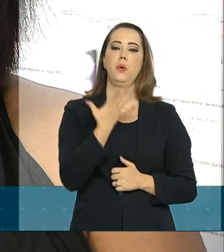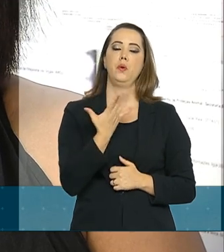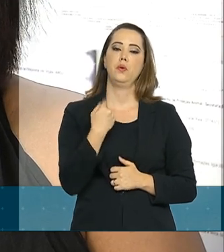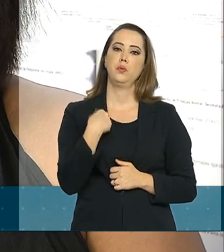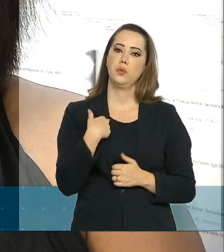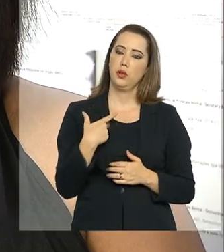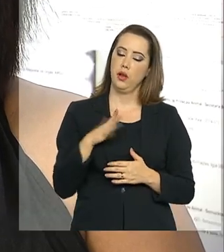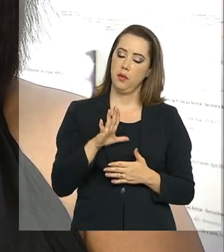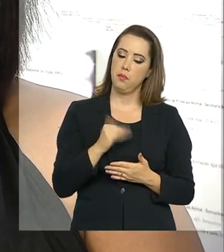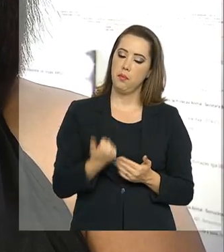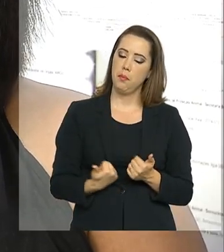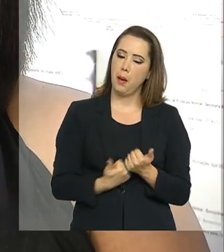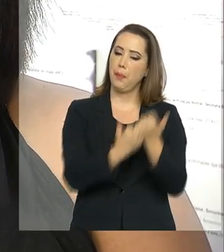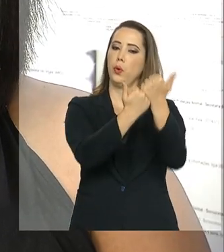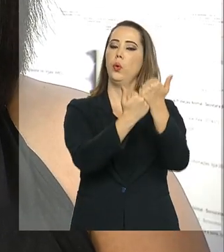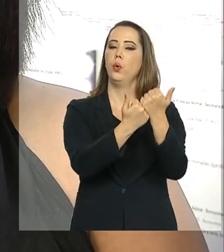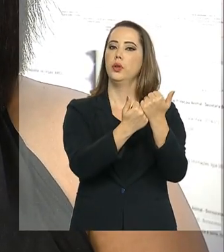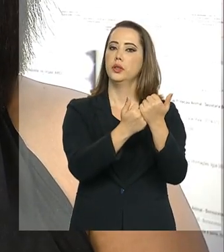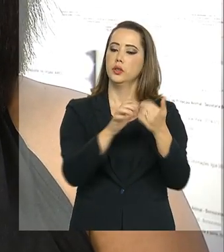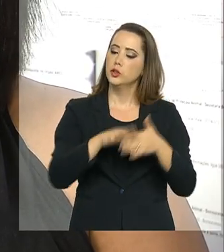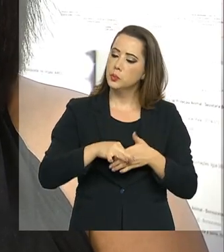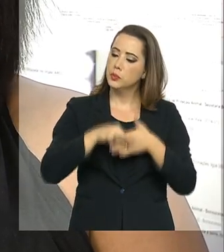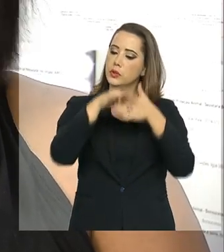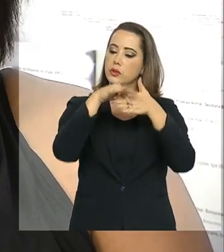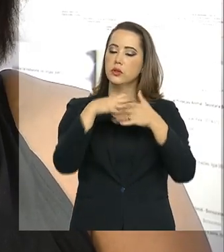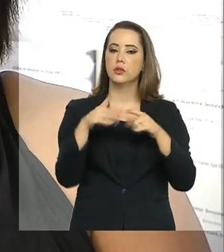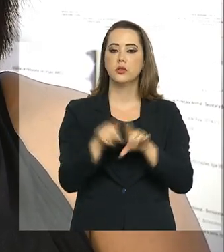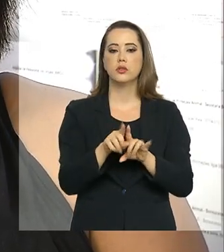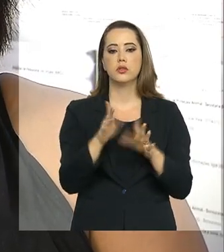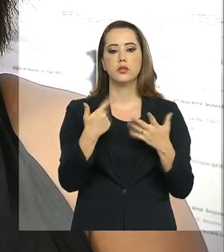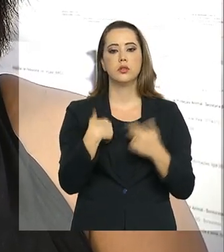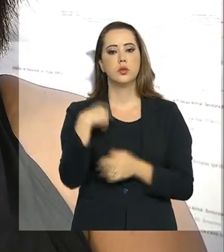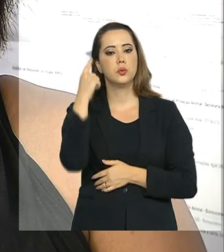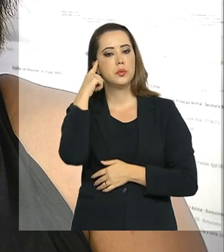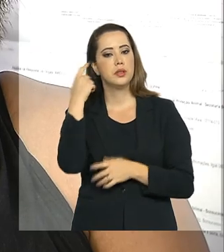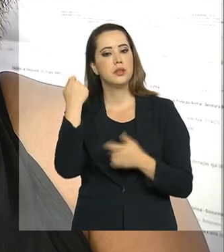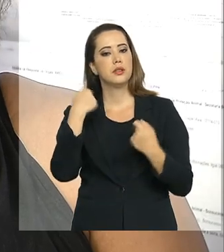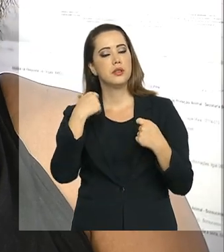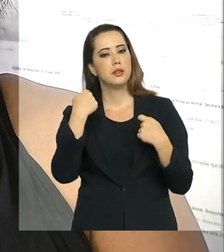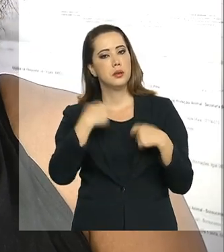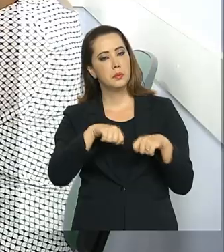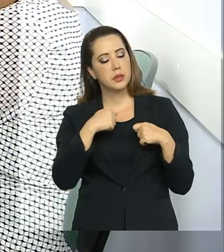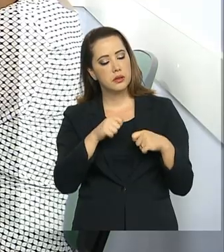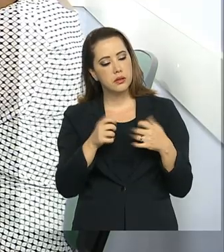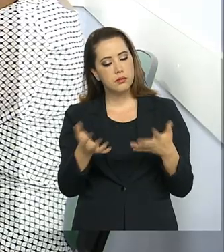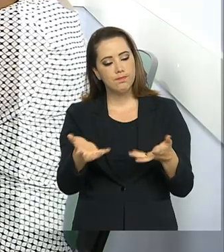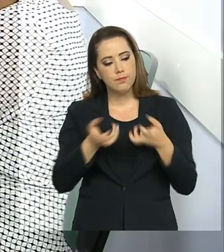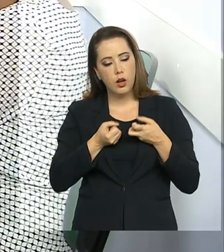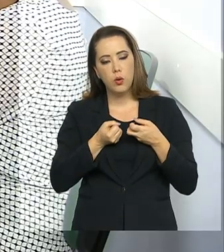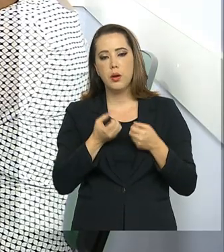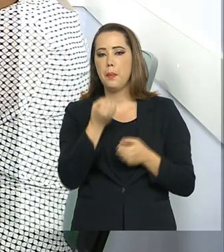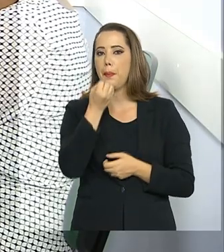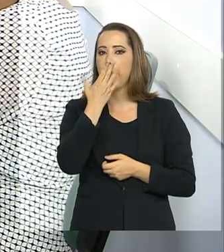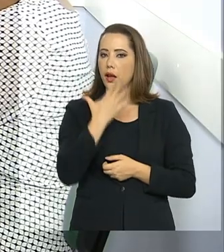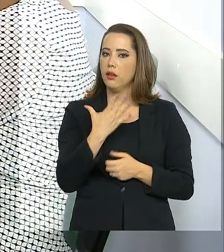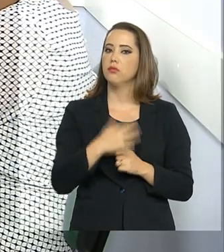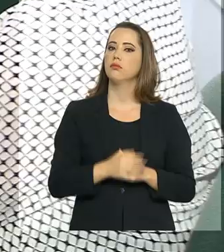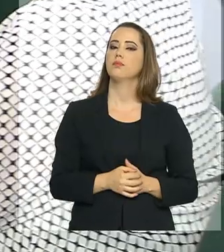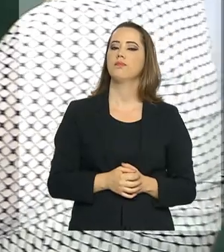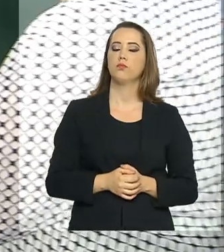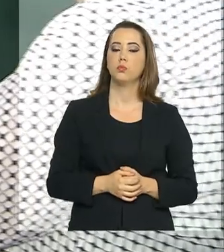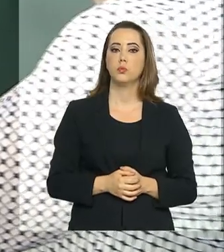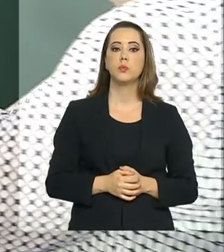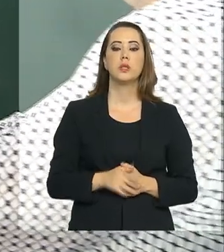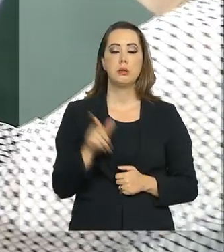Me levantou de um modo que eu não pensei que eu fosse ser tão bem acolhida. O projeto Acolhimento atende